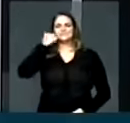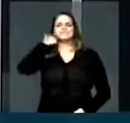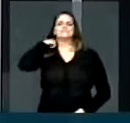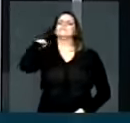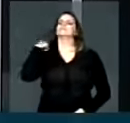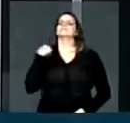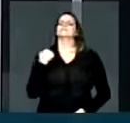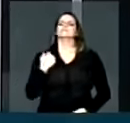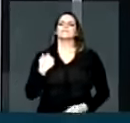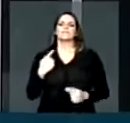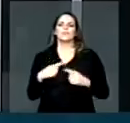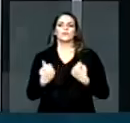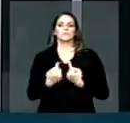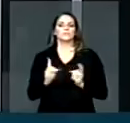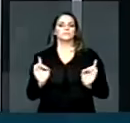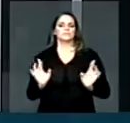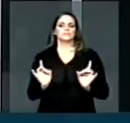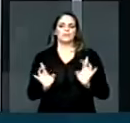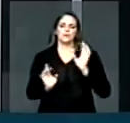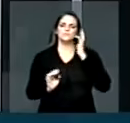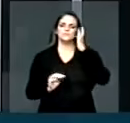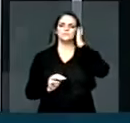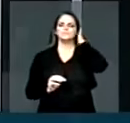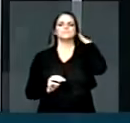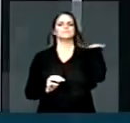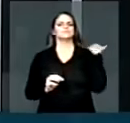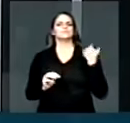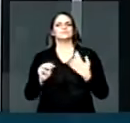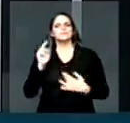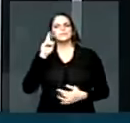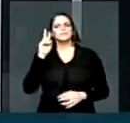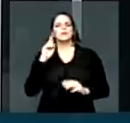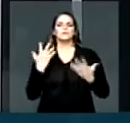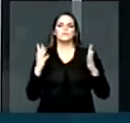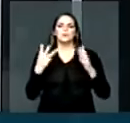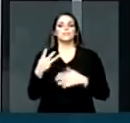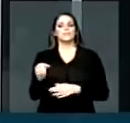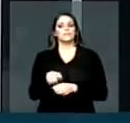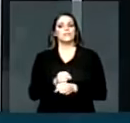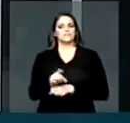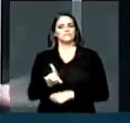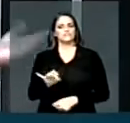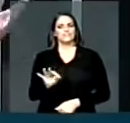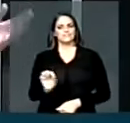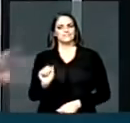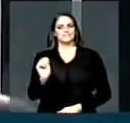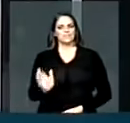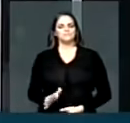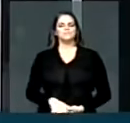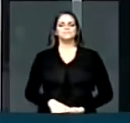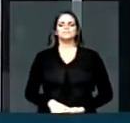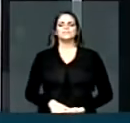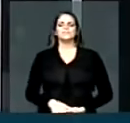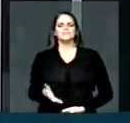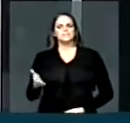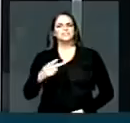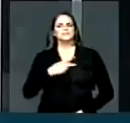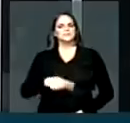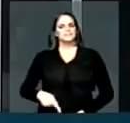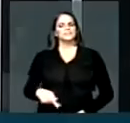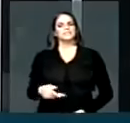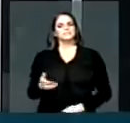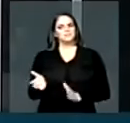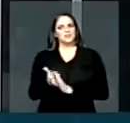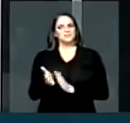anos do movimento Direta Já. Agora, cumprimentando V. Exª, deputado Beto, pela odiantada